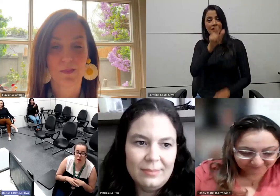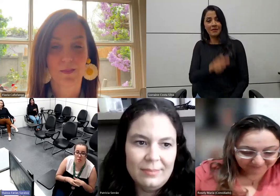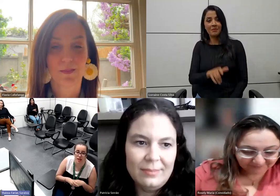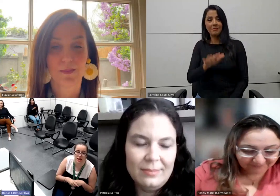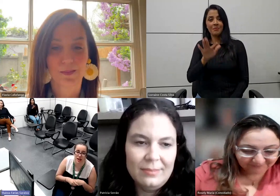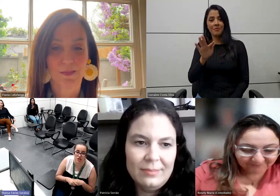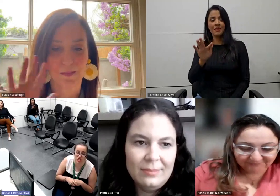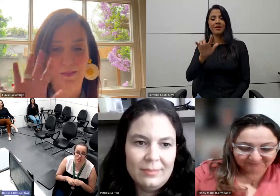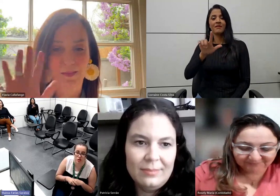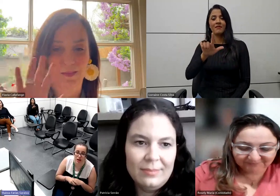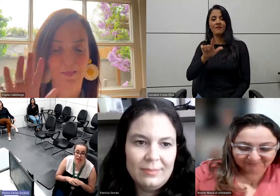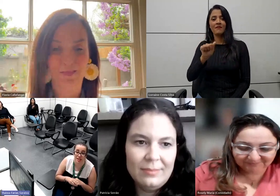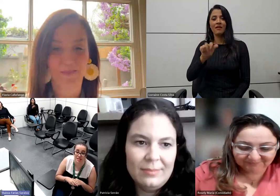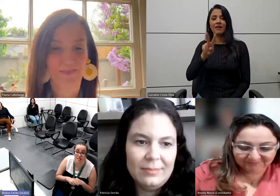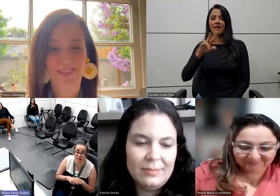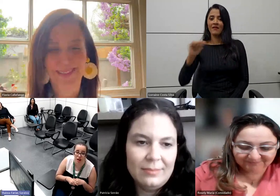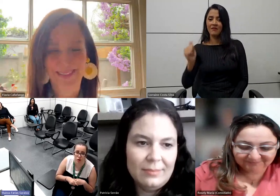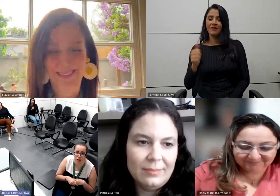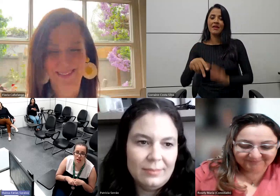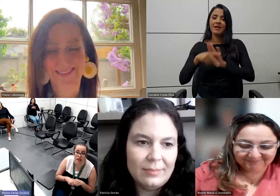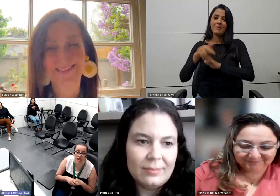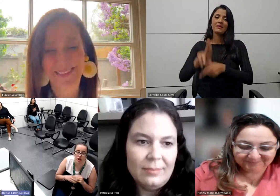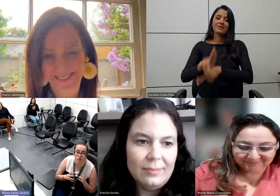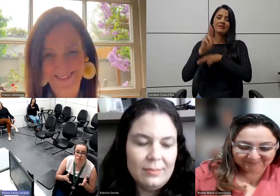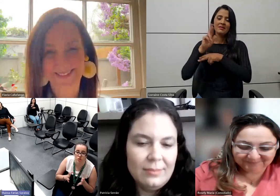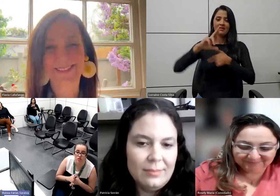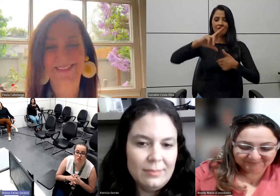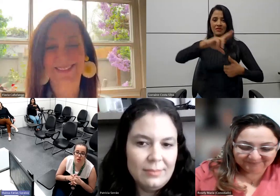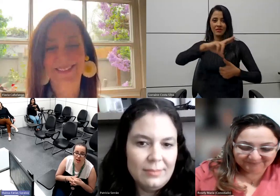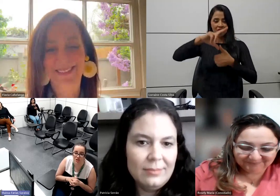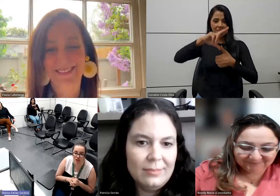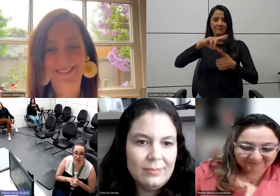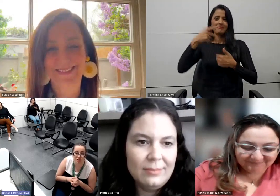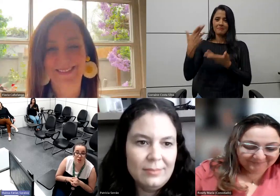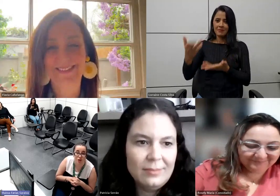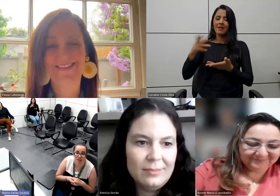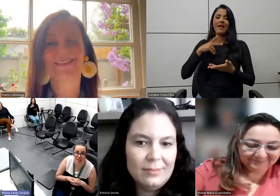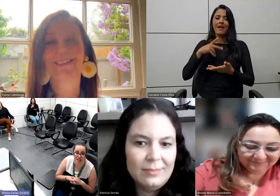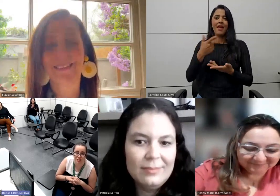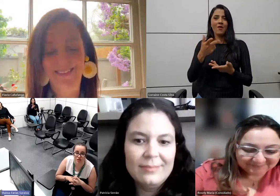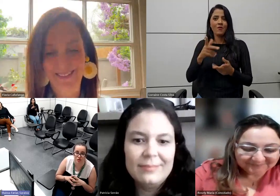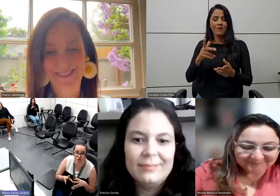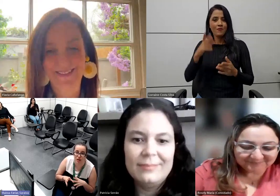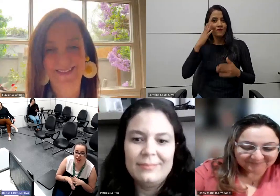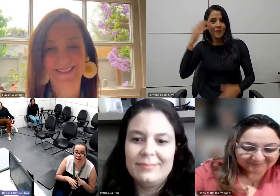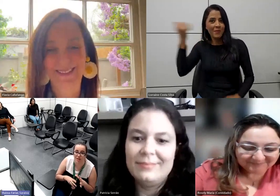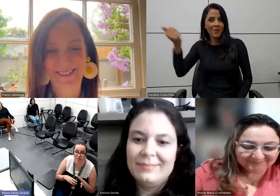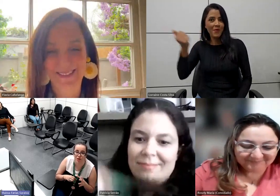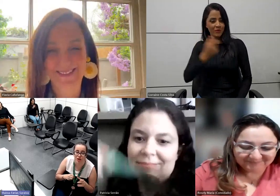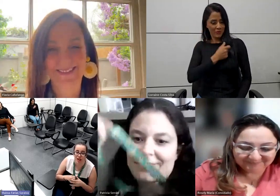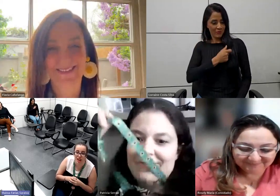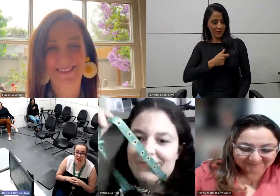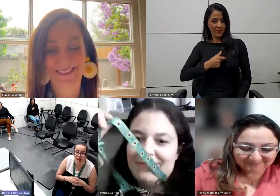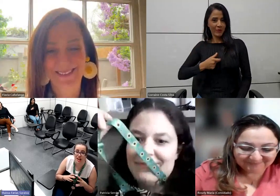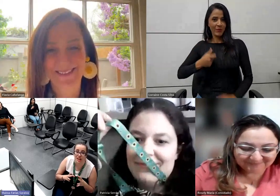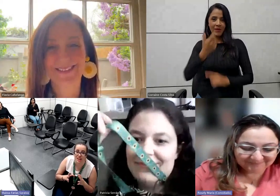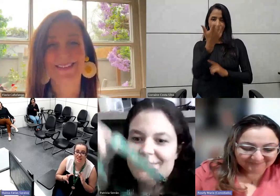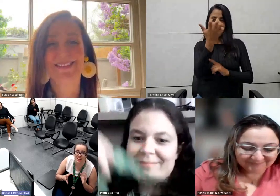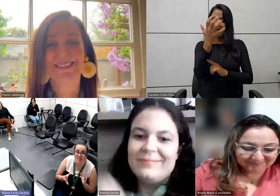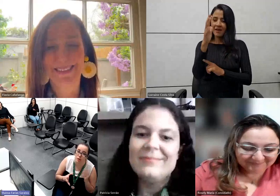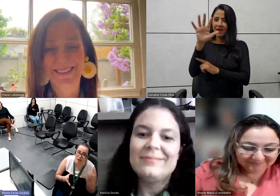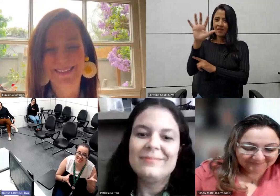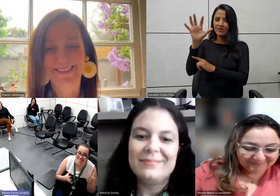representante para a América Latina do HD Sunflower, que é o famoso colar de girassol aí, que a gente ouviu falar, que virou lei,